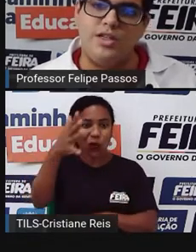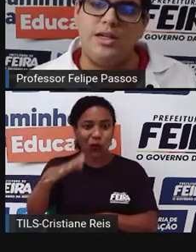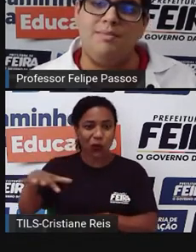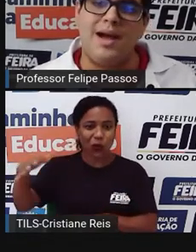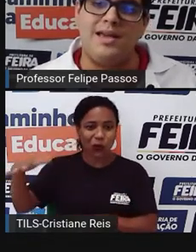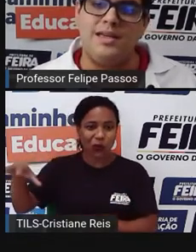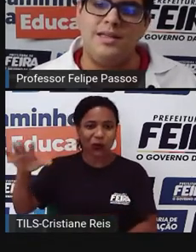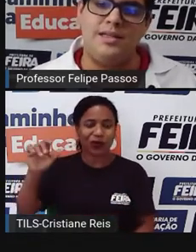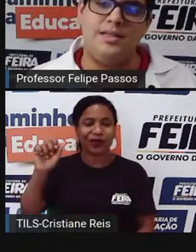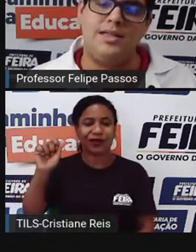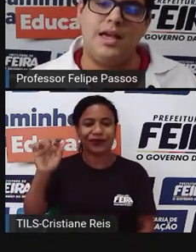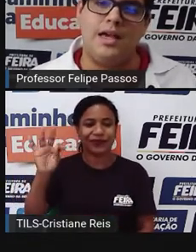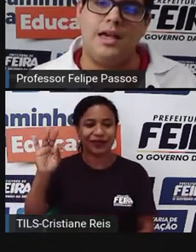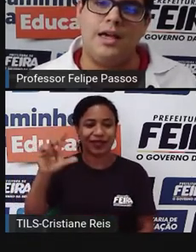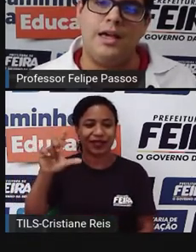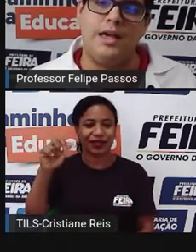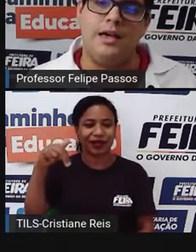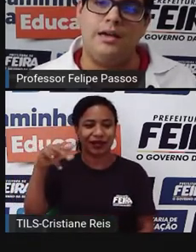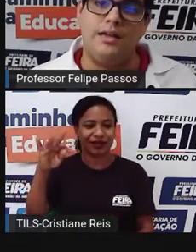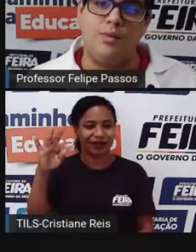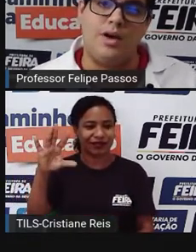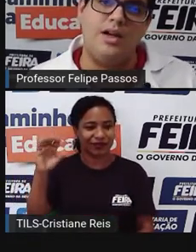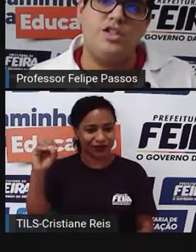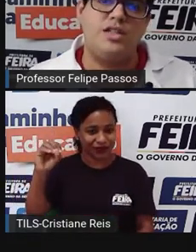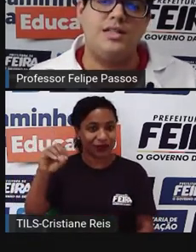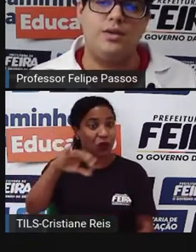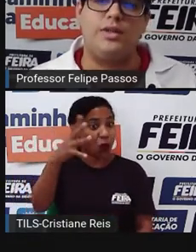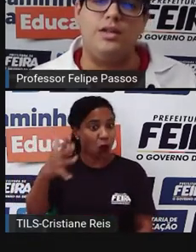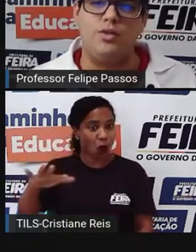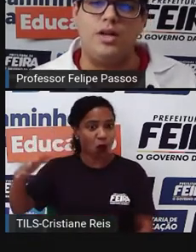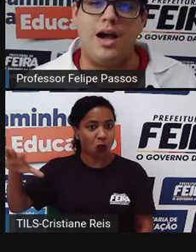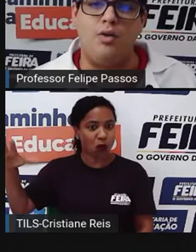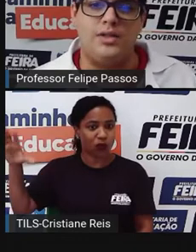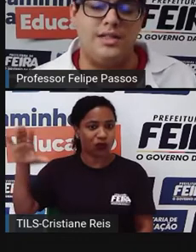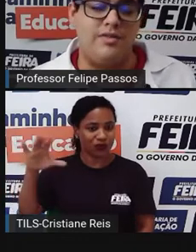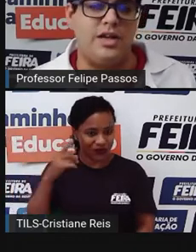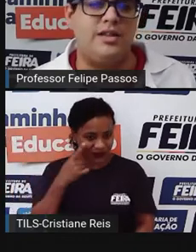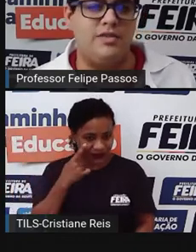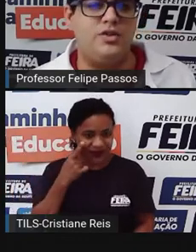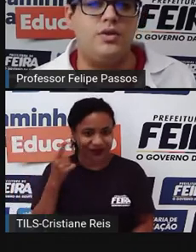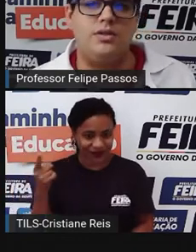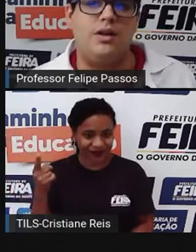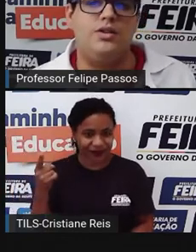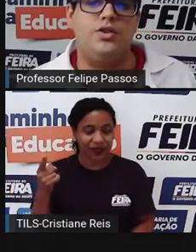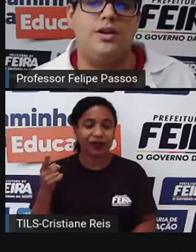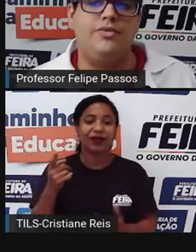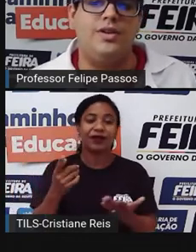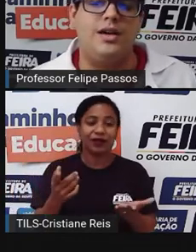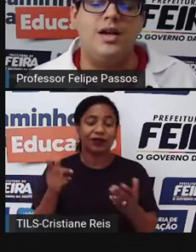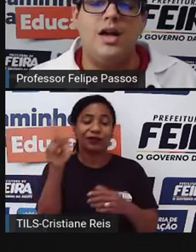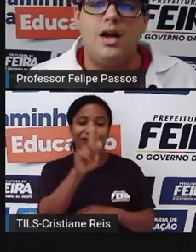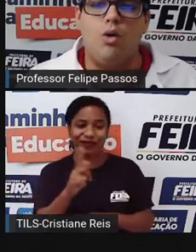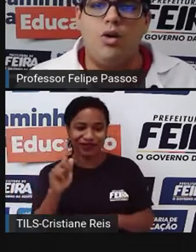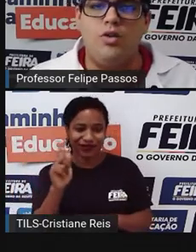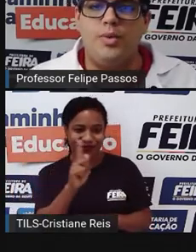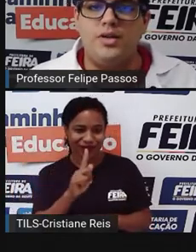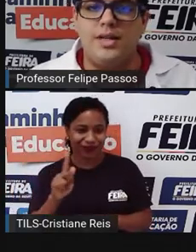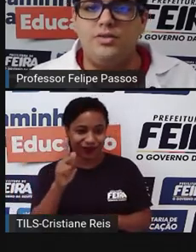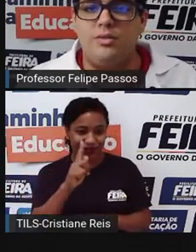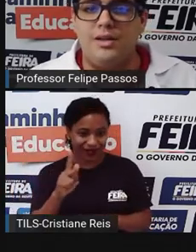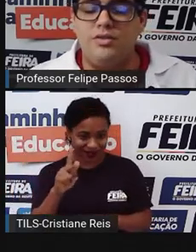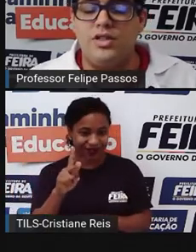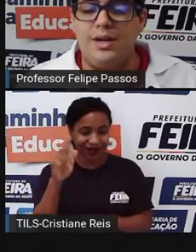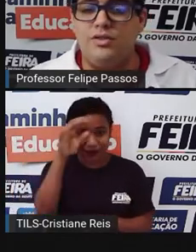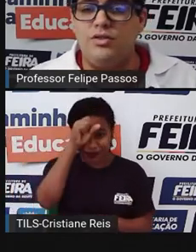Normalmente, em países que têm uma grande extensão territorial, vocês devem já ter visto isso na aula de geografia, ocorre um